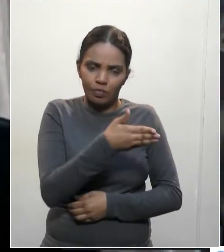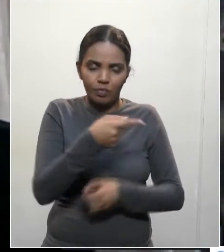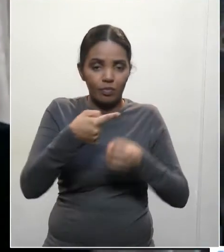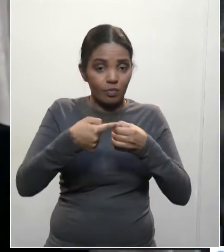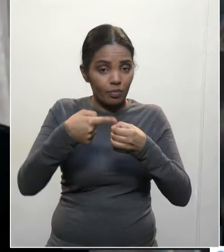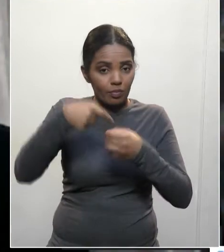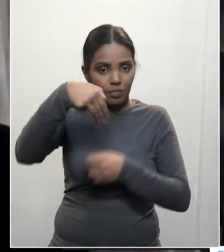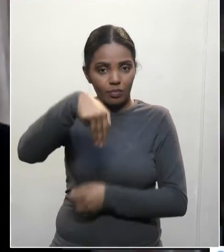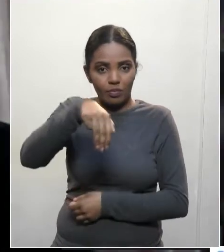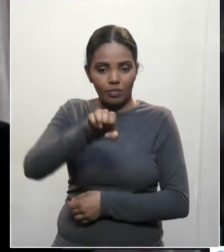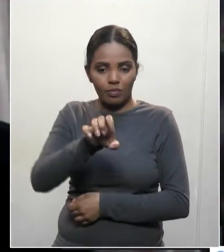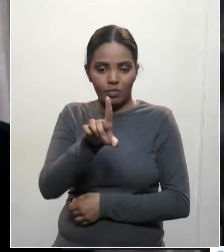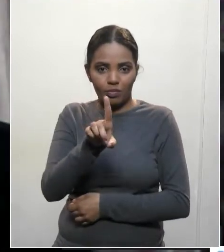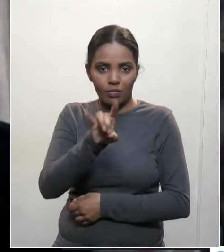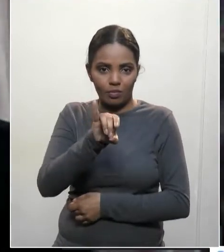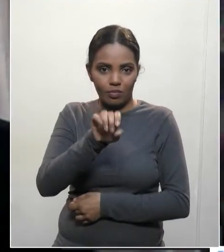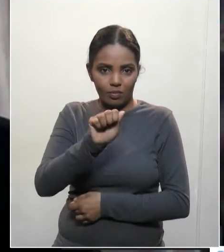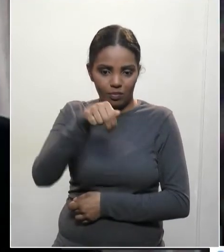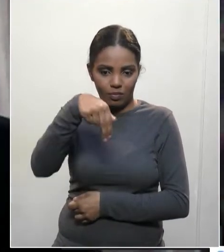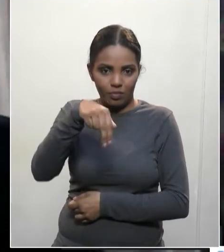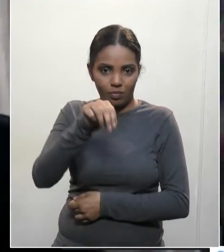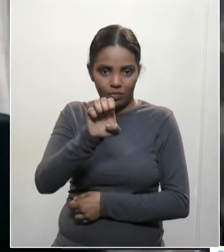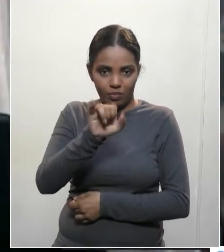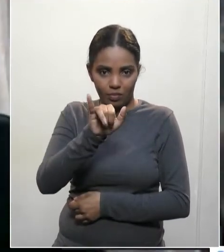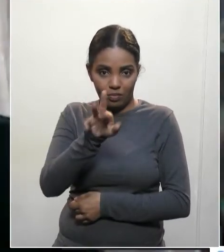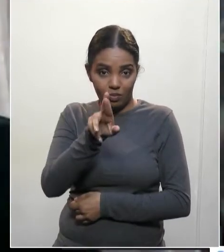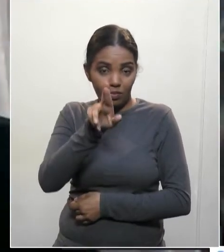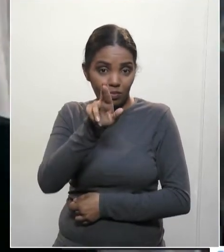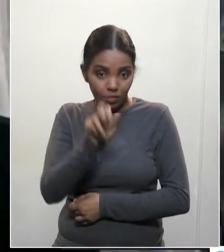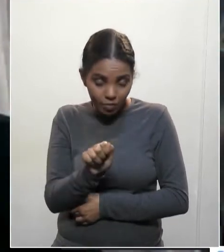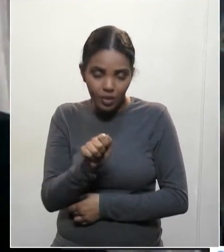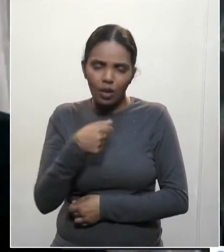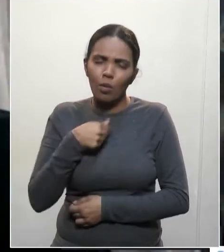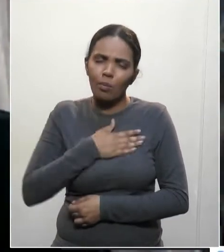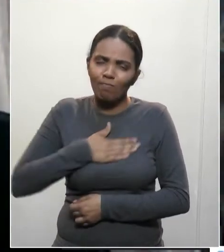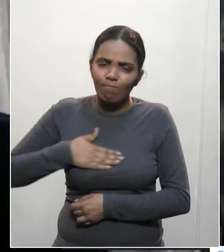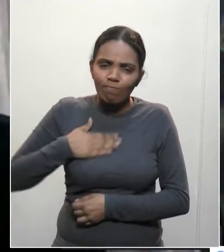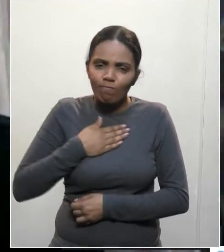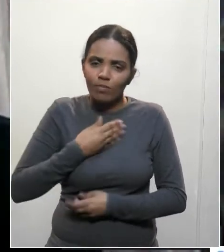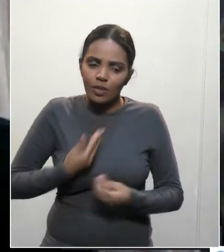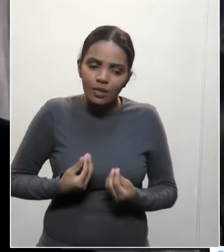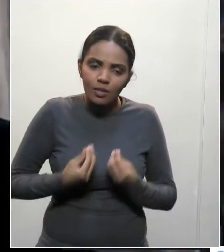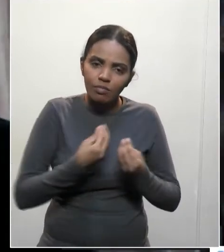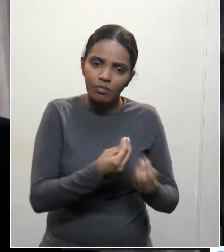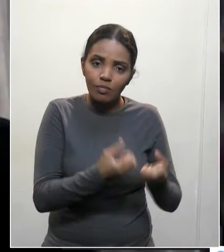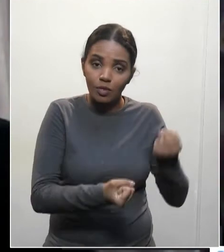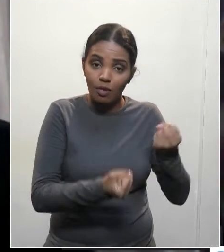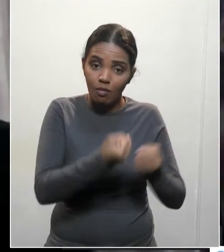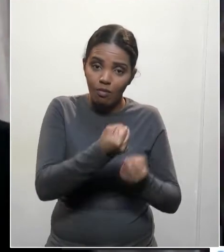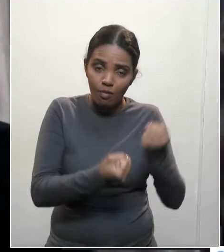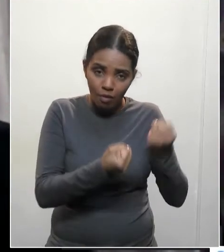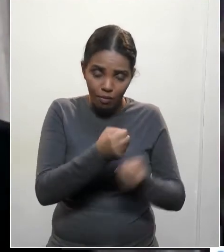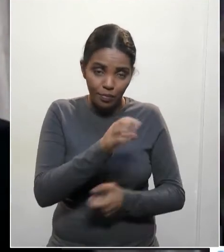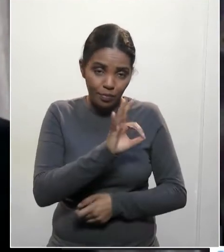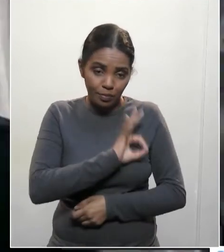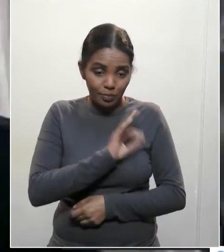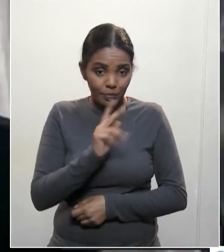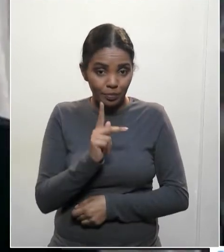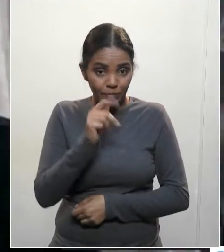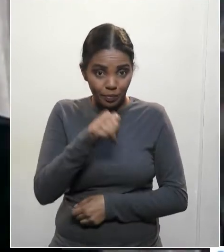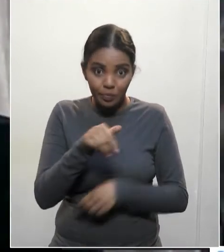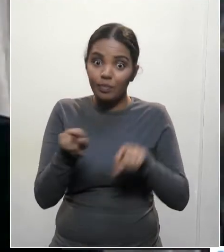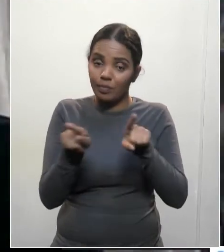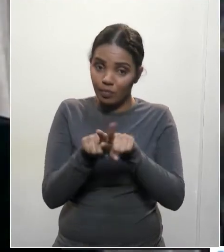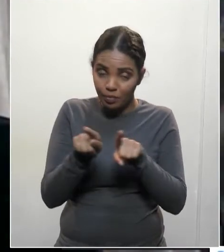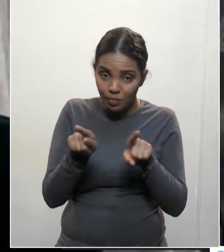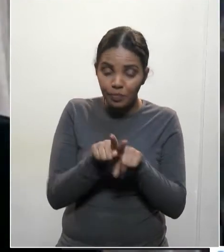hoje e lá eu tive a graça satisfação de entregar mais uma viatura para a Polícia Militar, isso mesmo, e também no bombeiro,